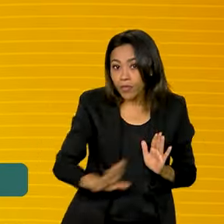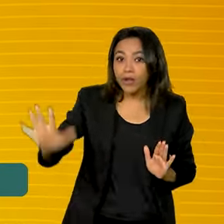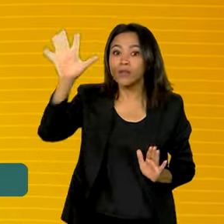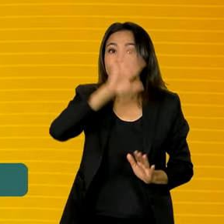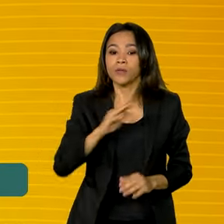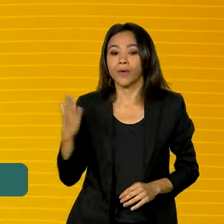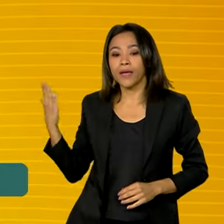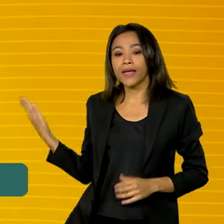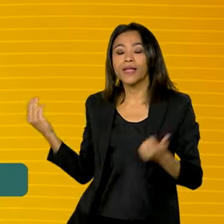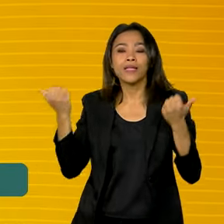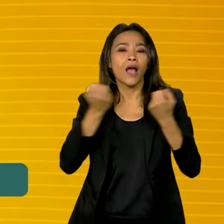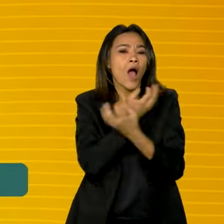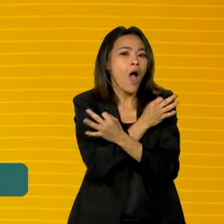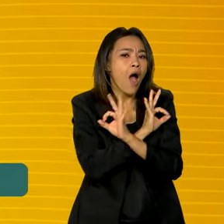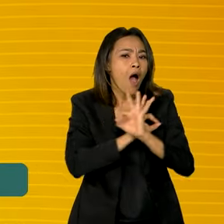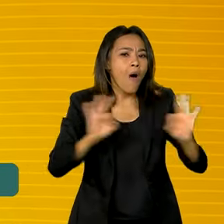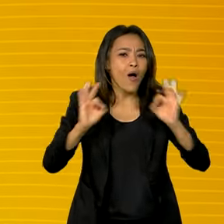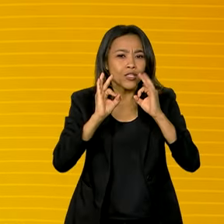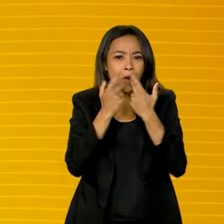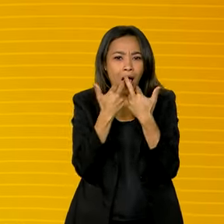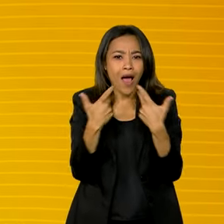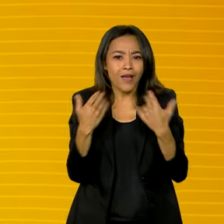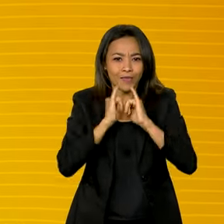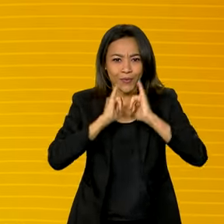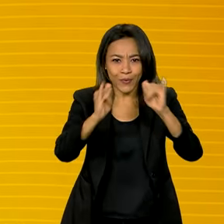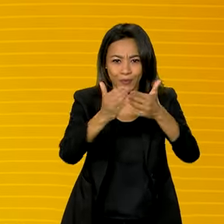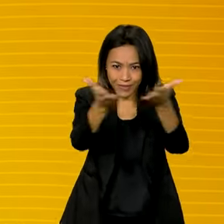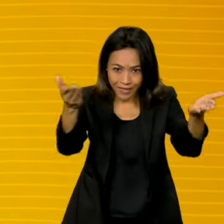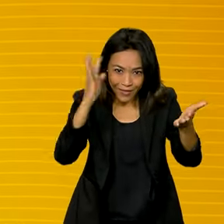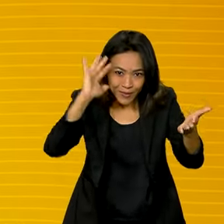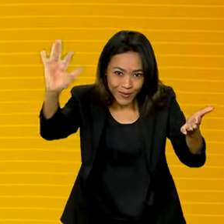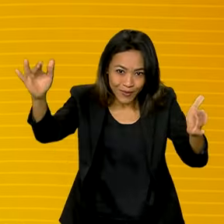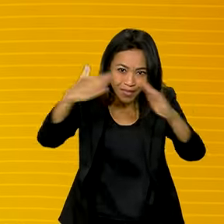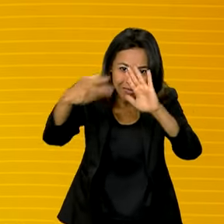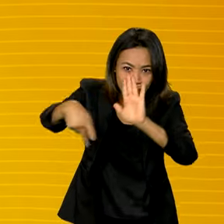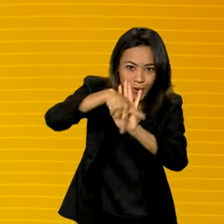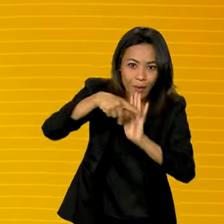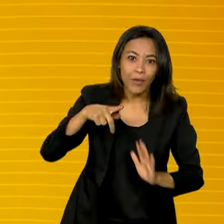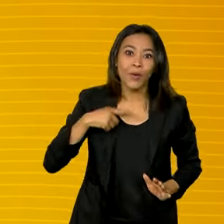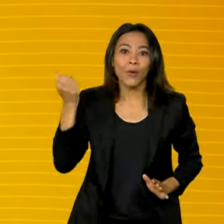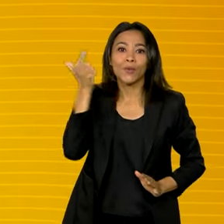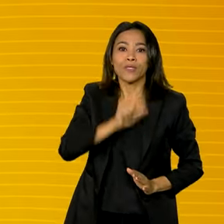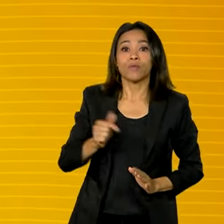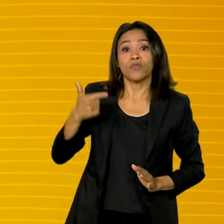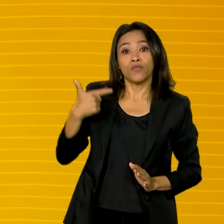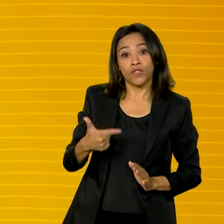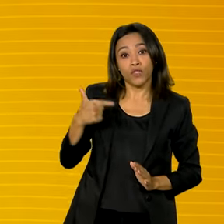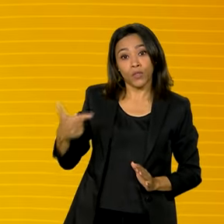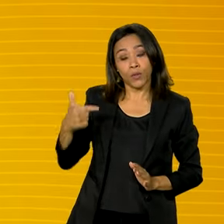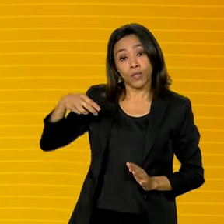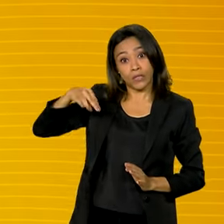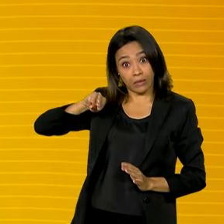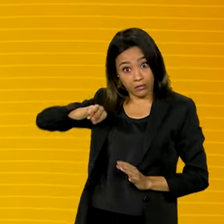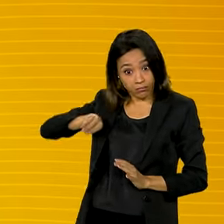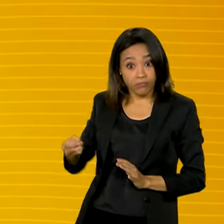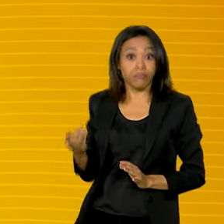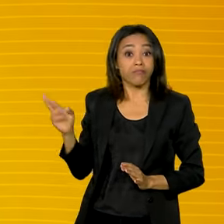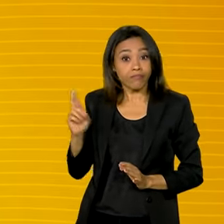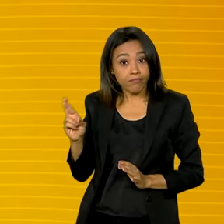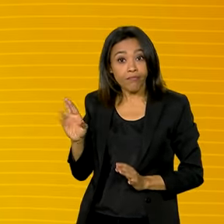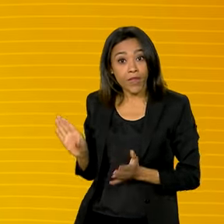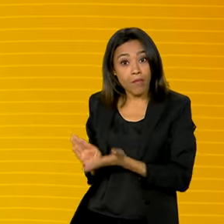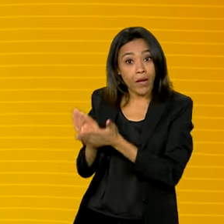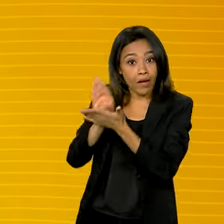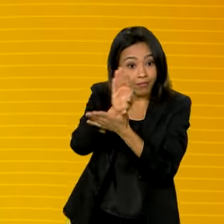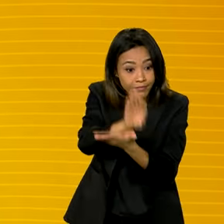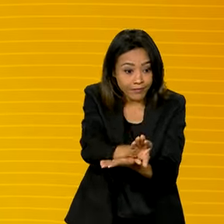Trago uma excelente notícia para você que quer realizar o sonho da casa própria. Nós conseguimos 22 bilhões de reais para financiamento do